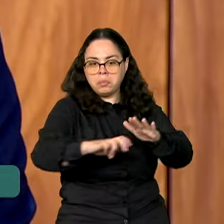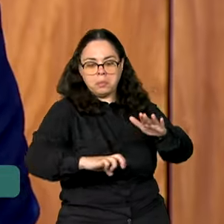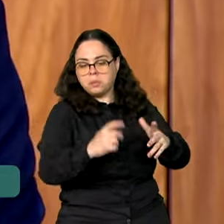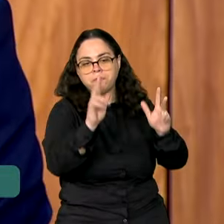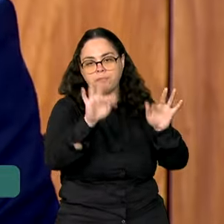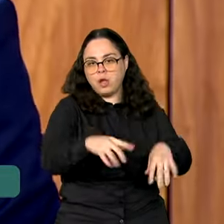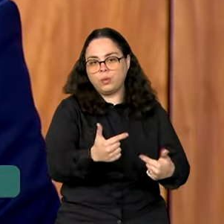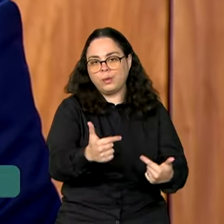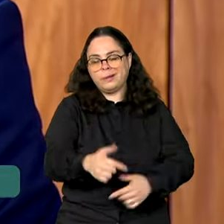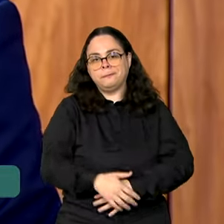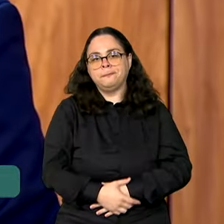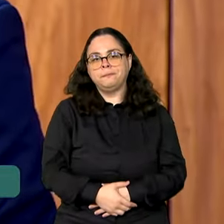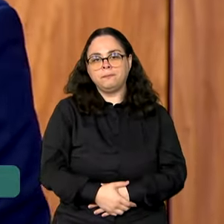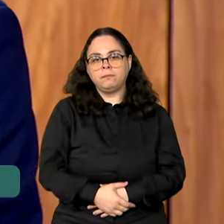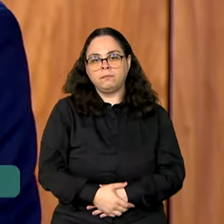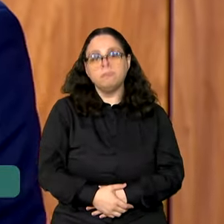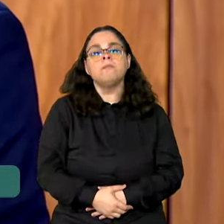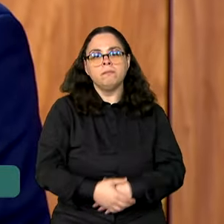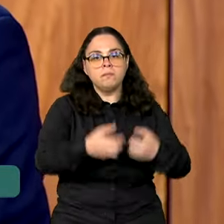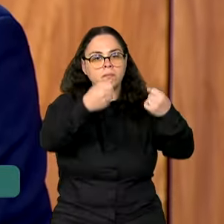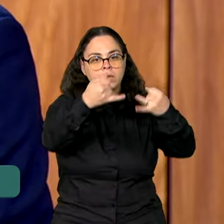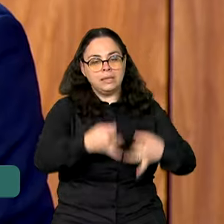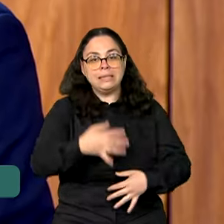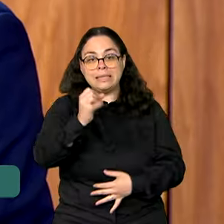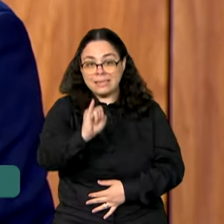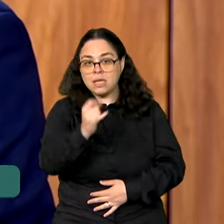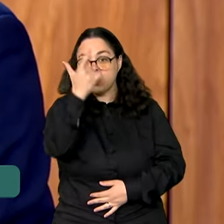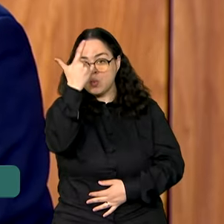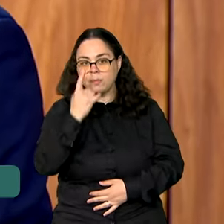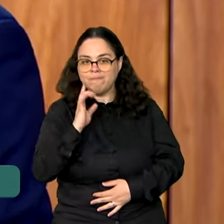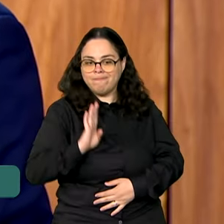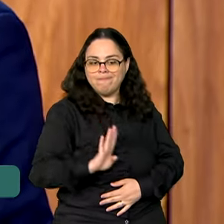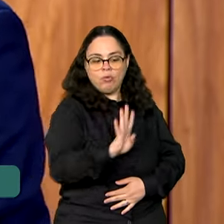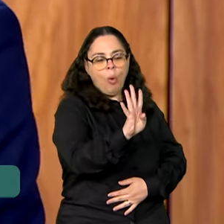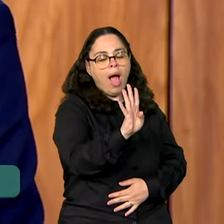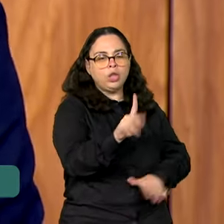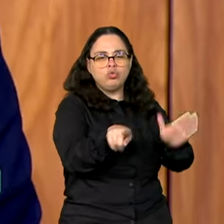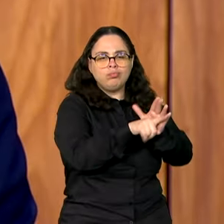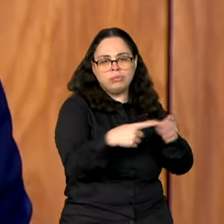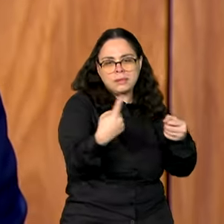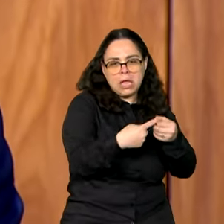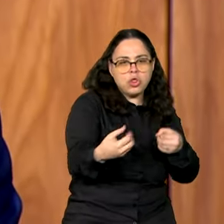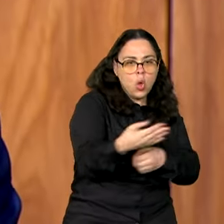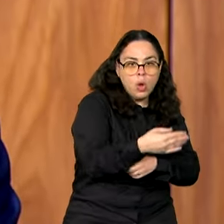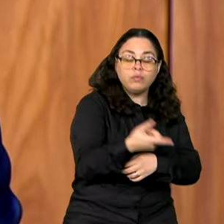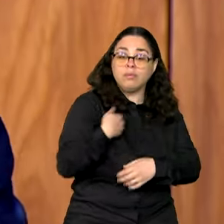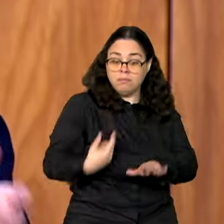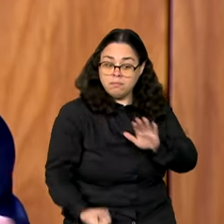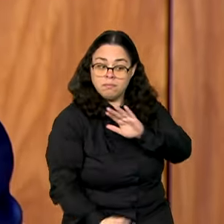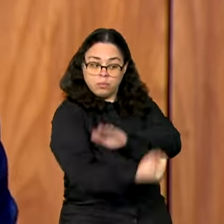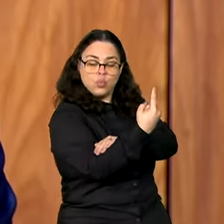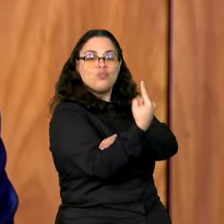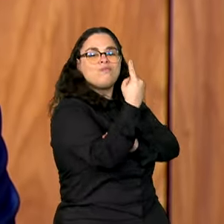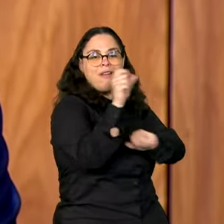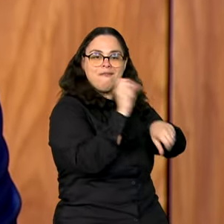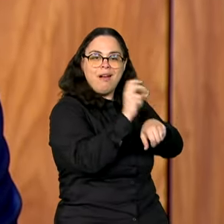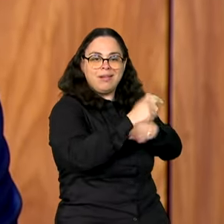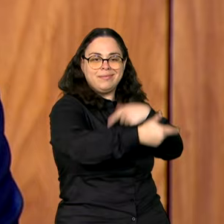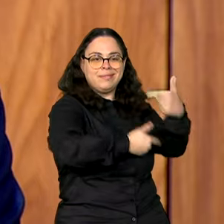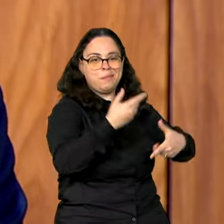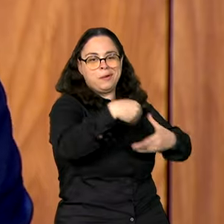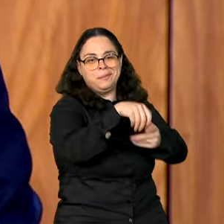A cada quatro turistas que chegam numa cidade, nós estamos falando de um emprego que é gerado na